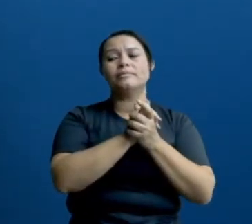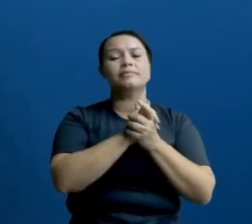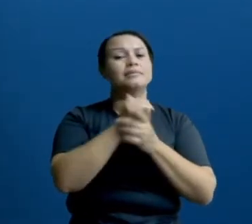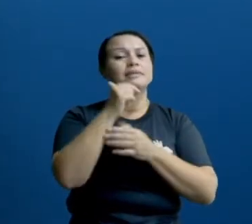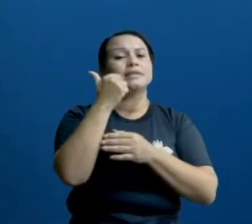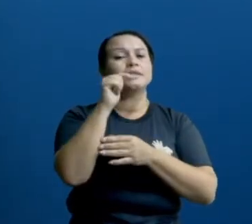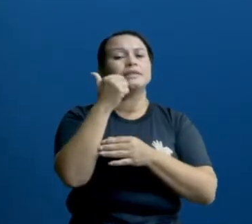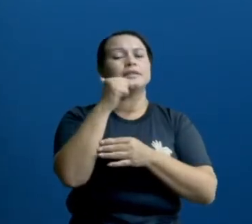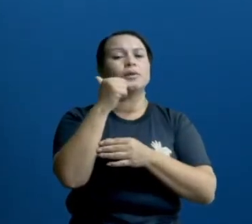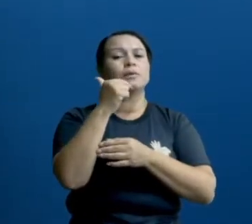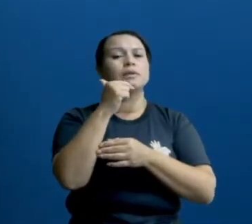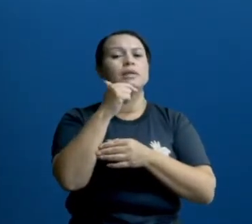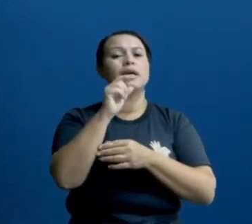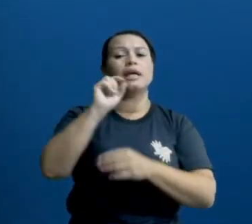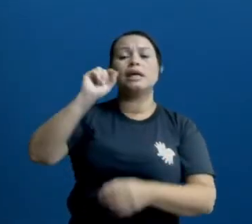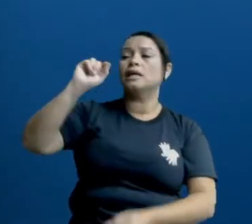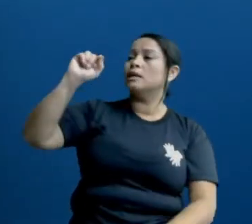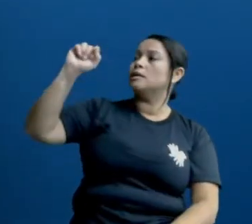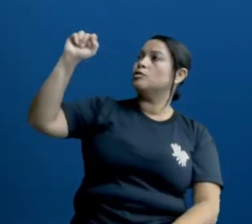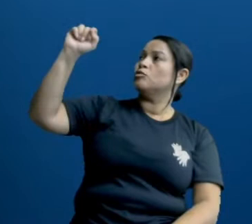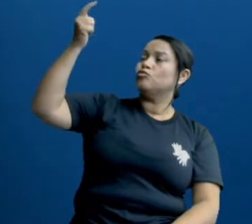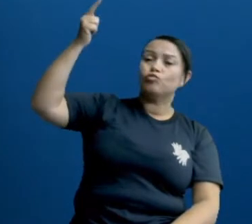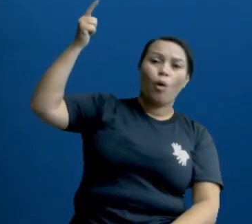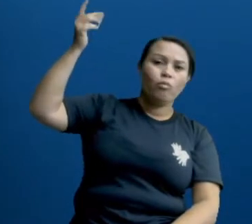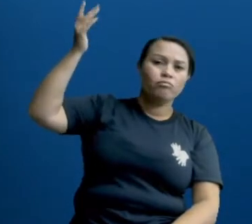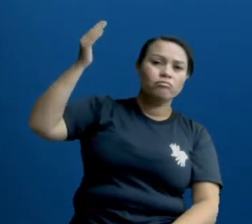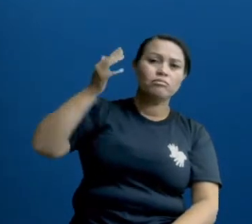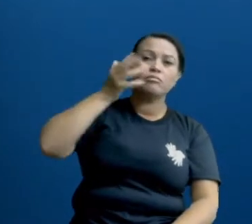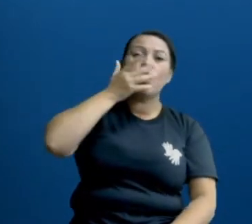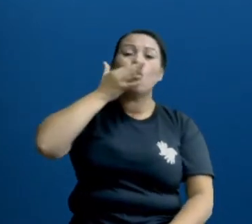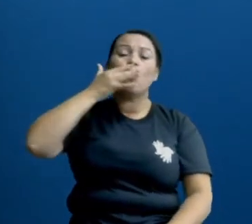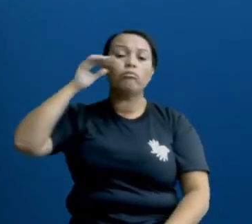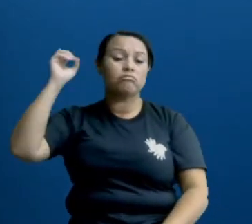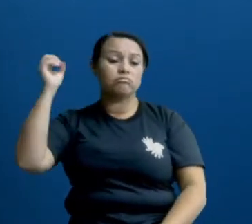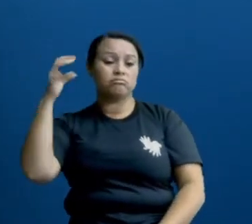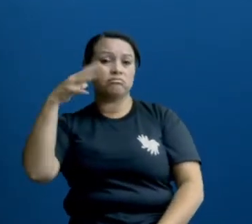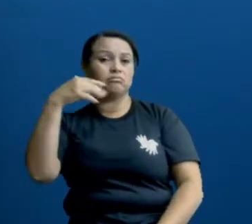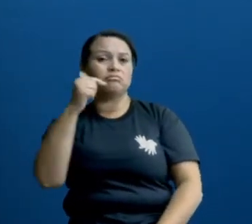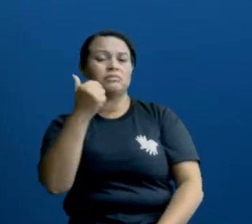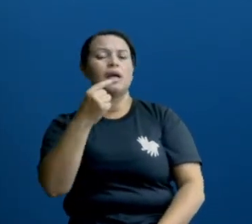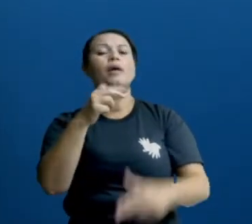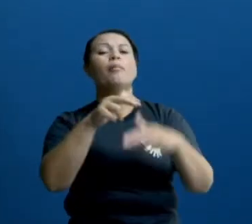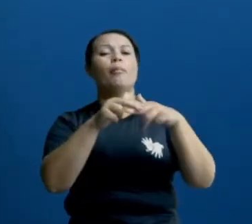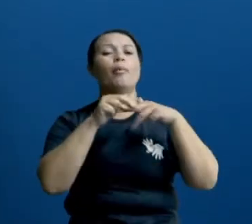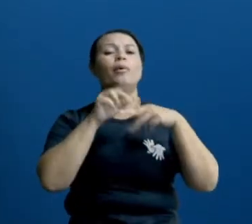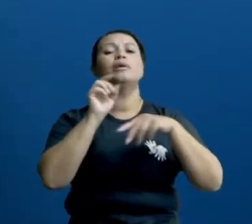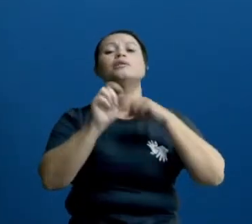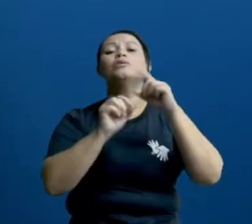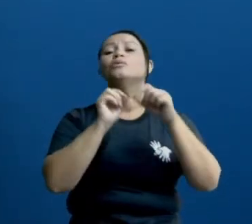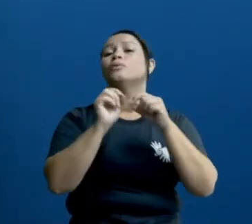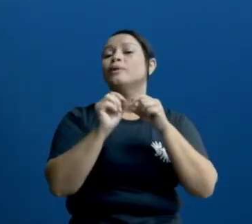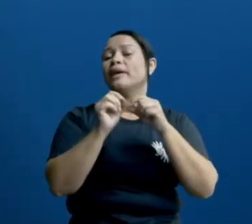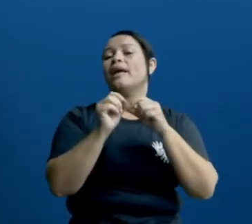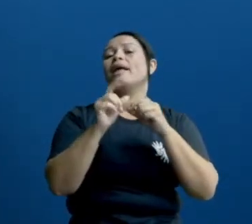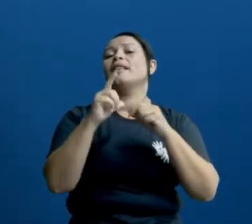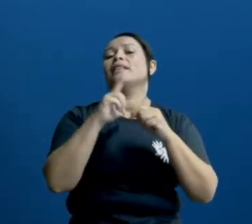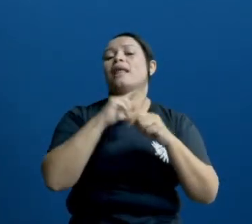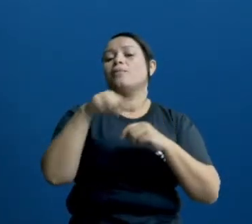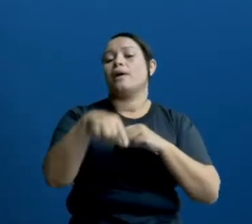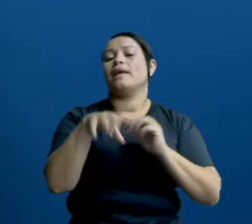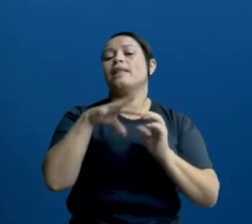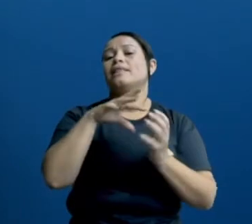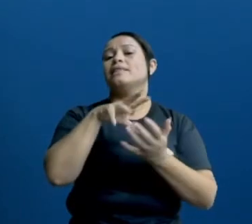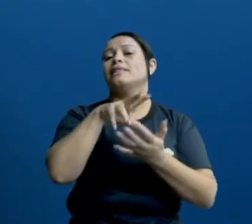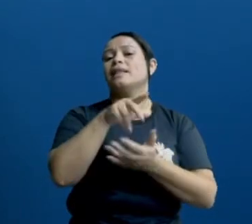recebendo incidência solar, certo? E por causa disso, daqui da Terra,